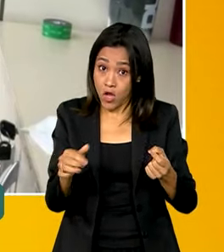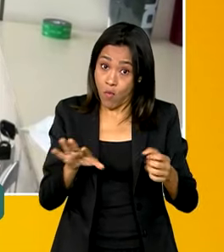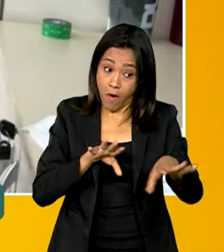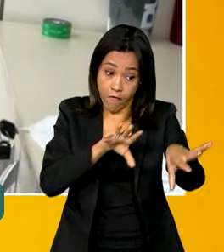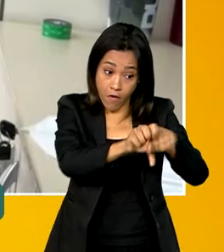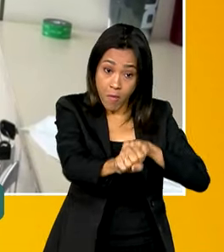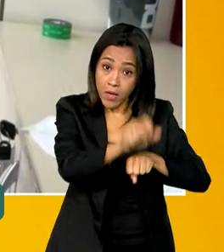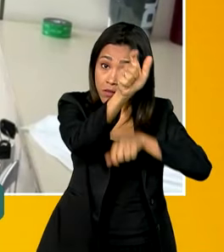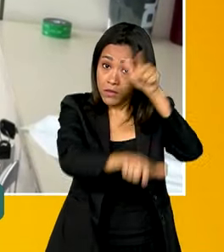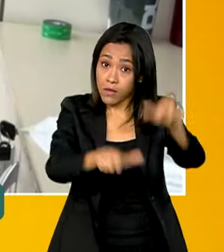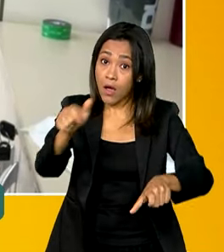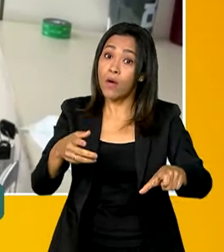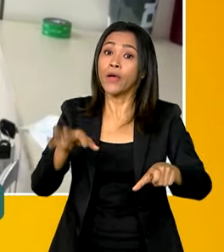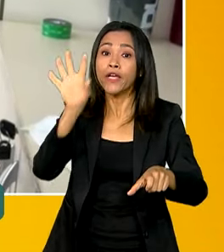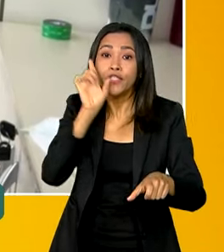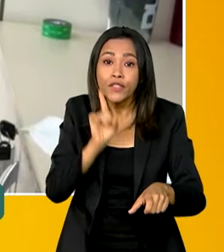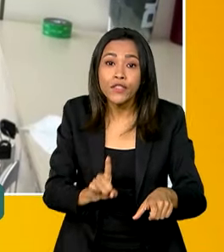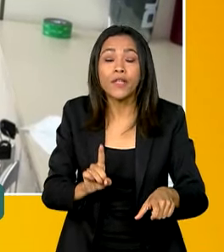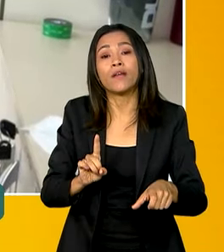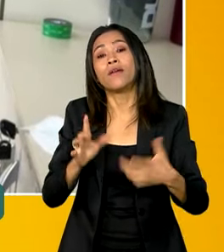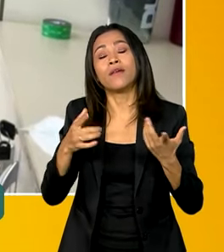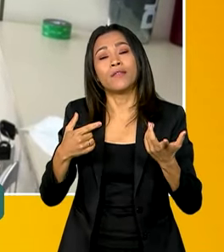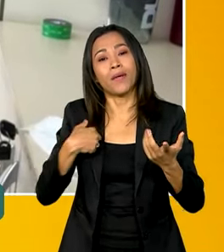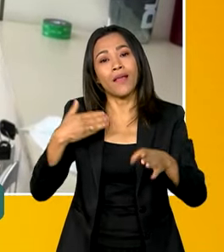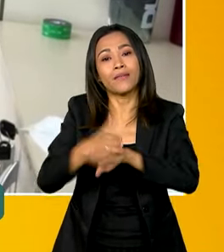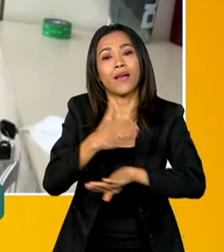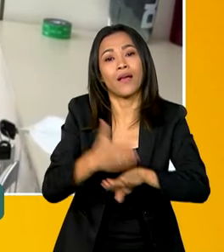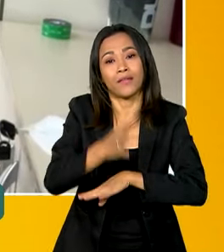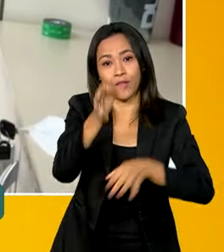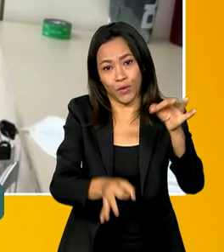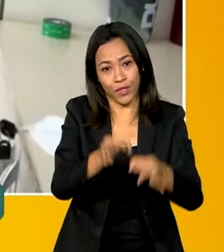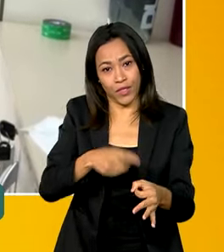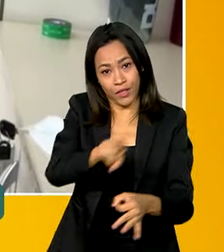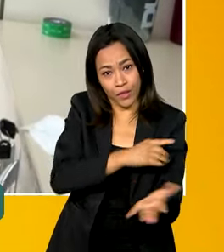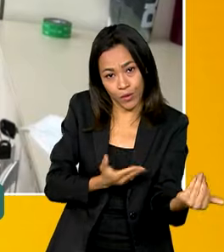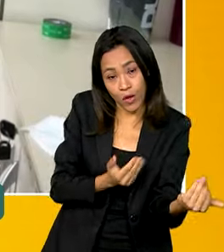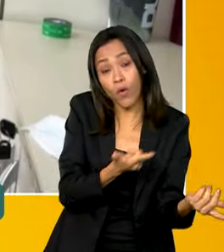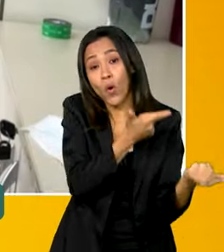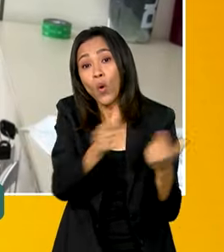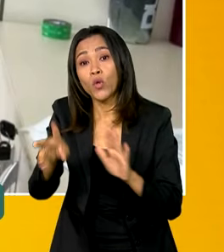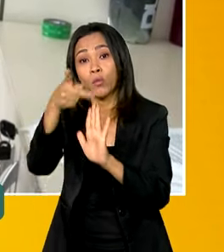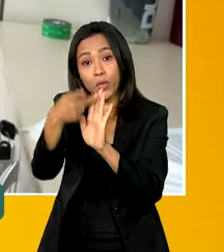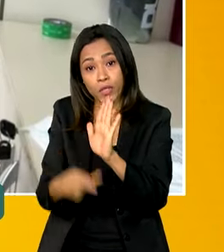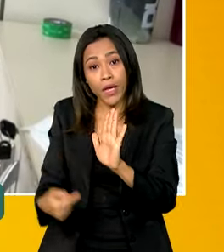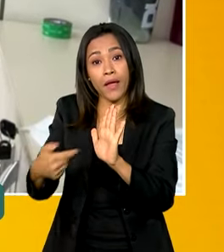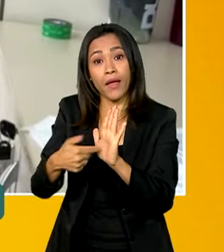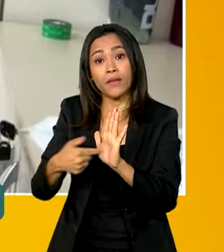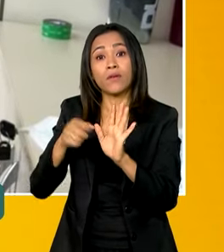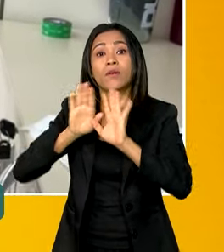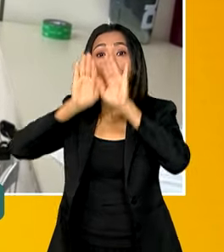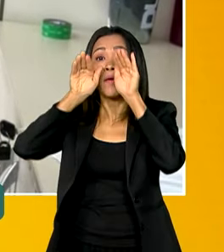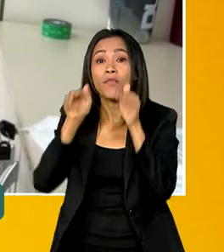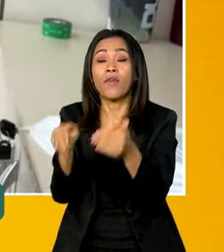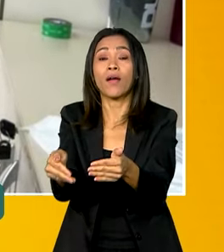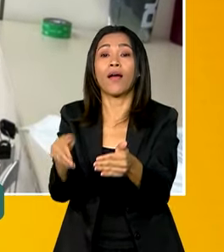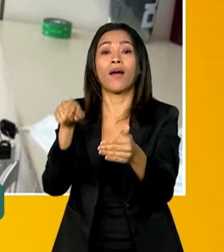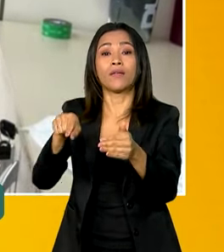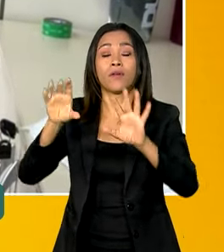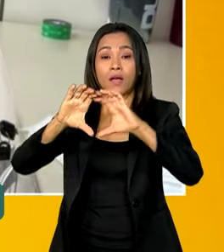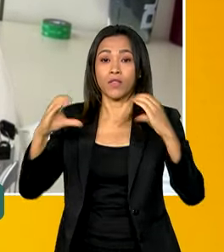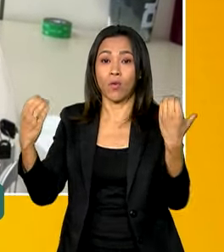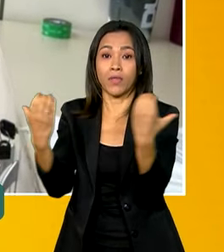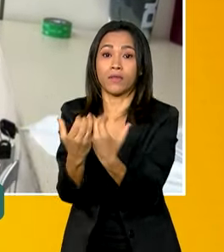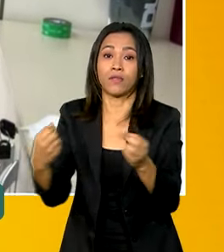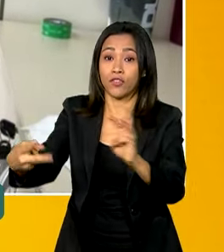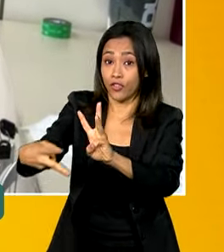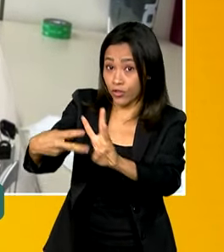direitos e acesso à justiça para a juventude brasileira. Temos investido no projeto Tradição e Direitos, que é focado na questão das comunidades